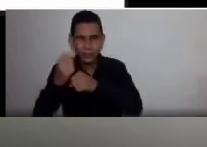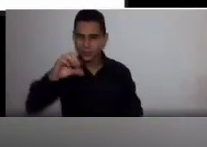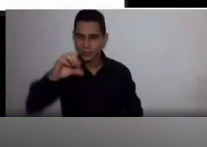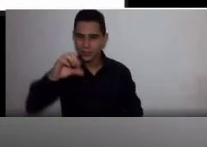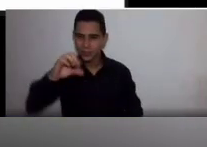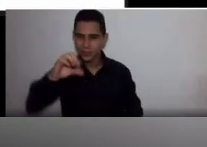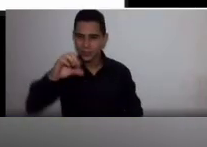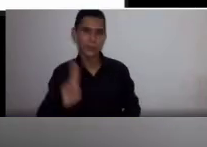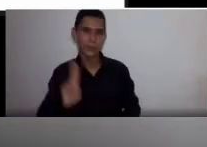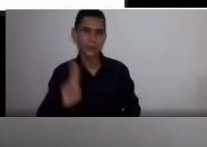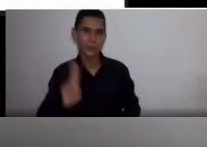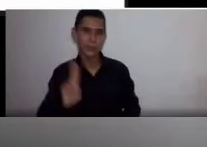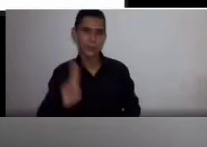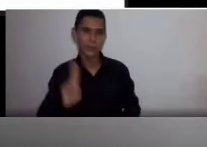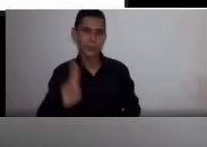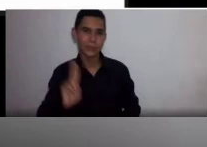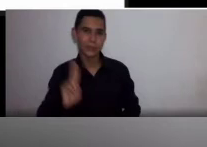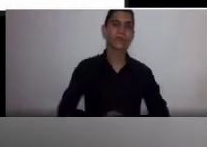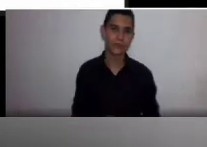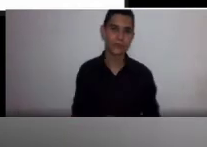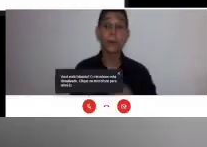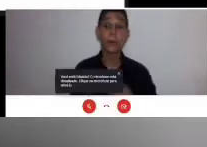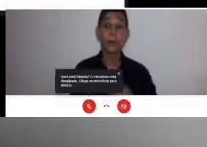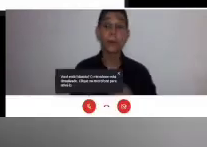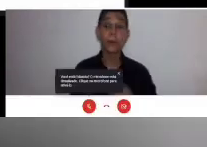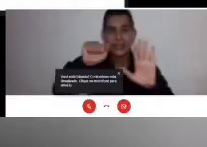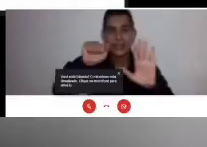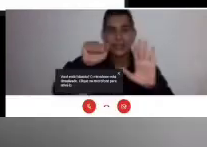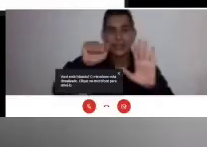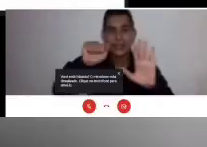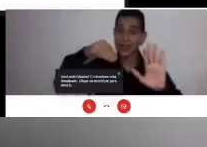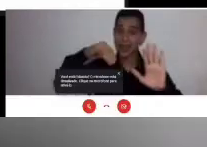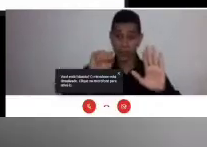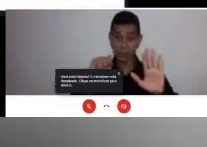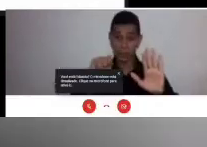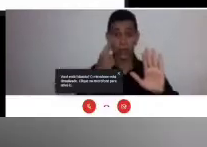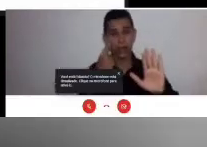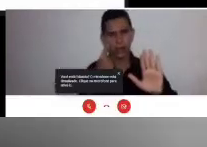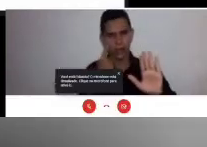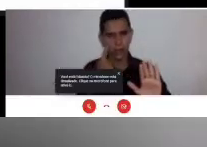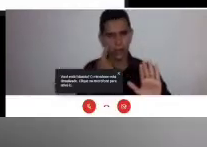De maneira que a anemia, apesar de ser uma coisa funesta para o organismo,